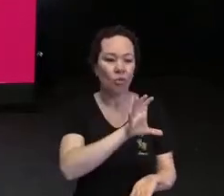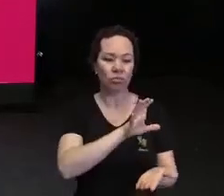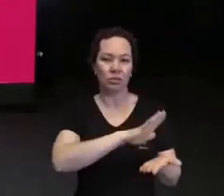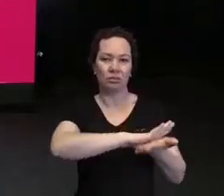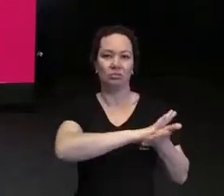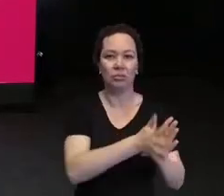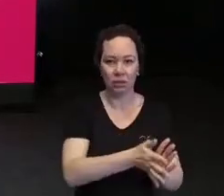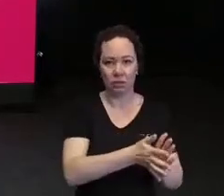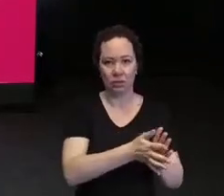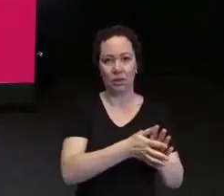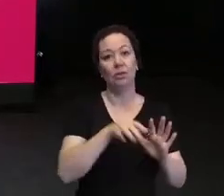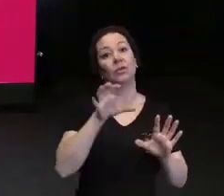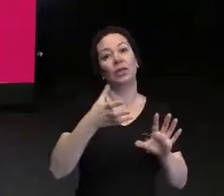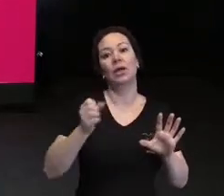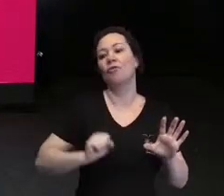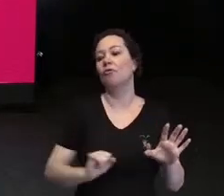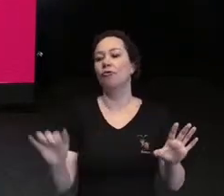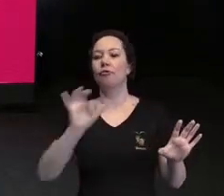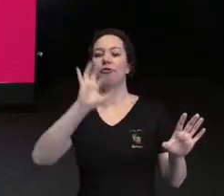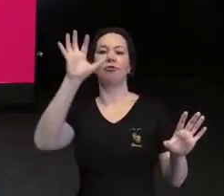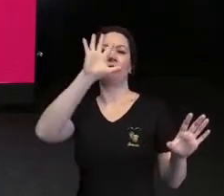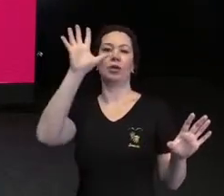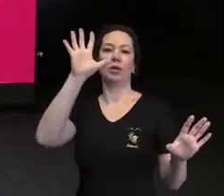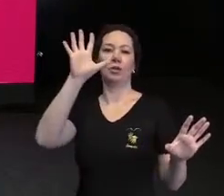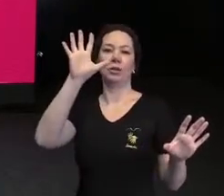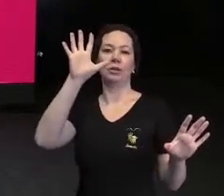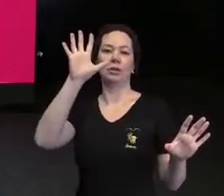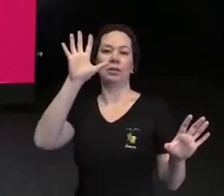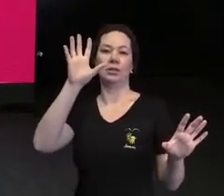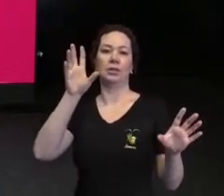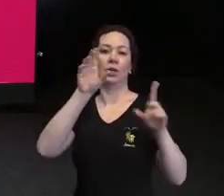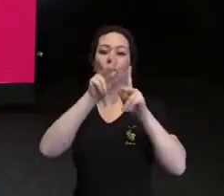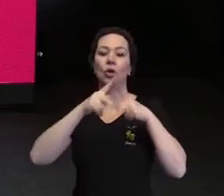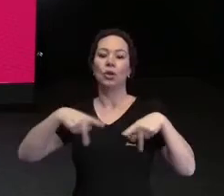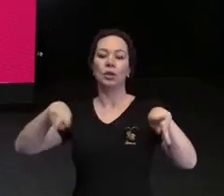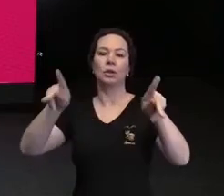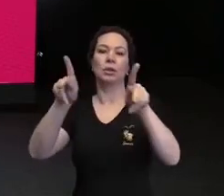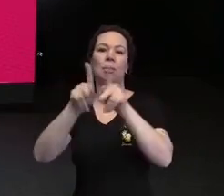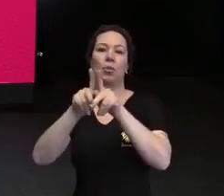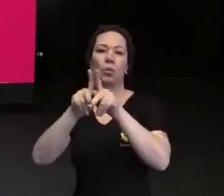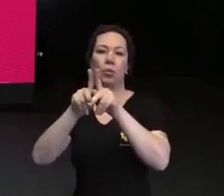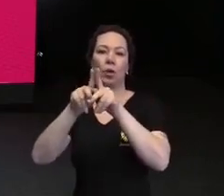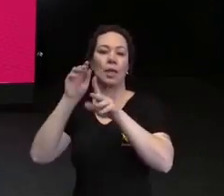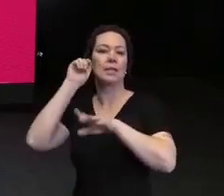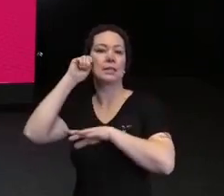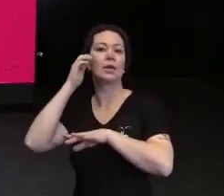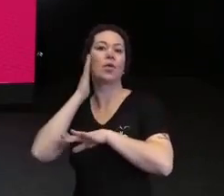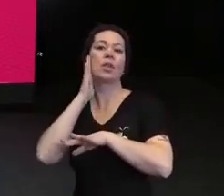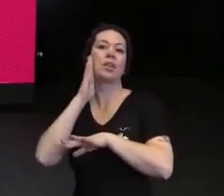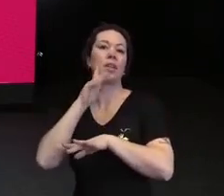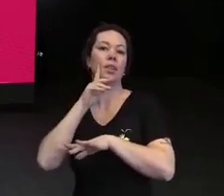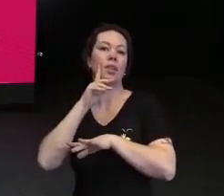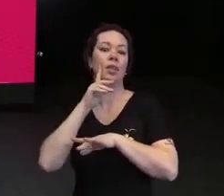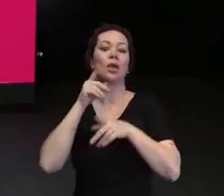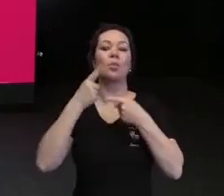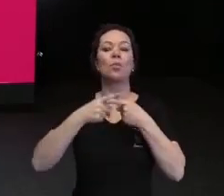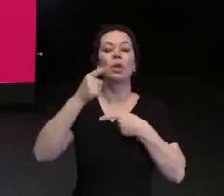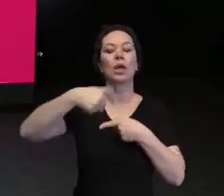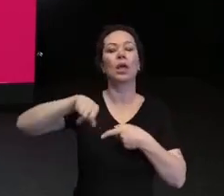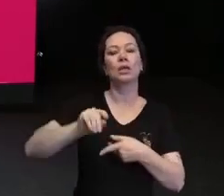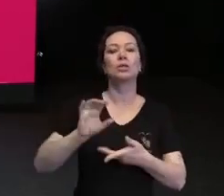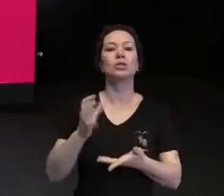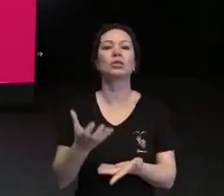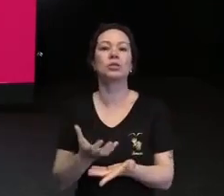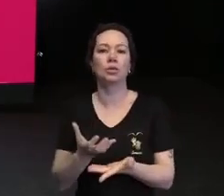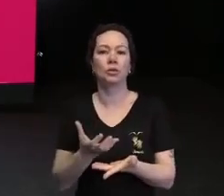da beleza e da autoestima da população negra. E por que isso aconteceu? Possivelmente